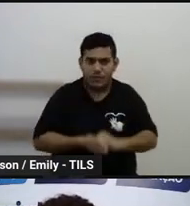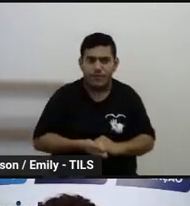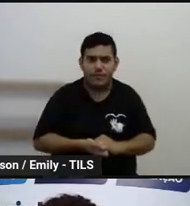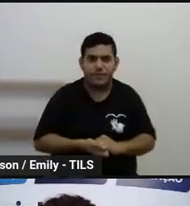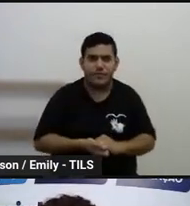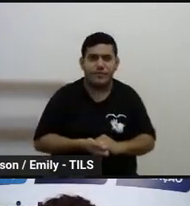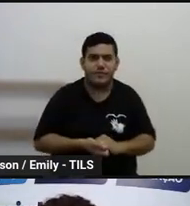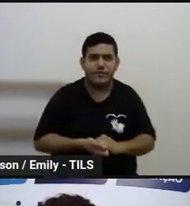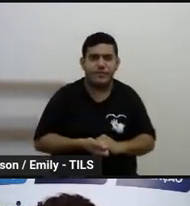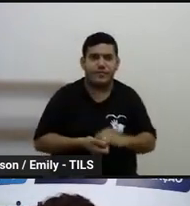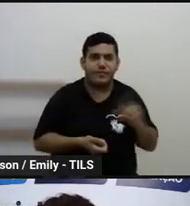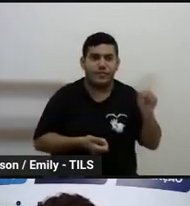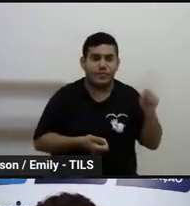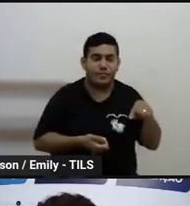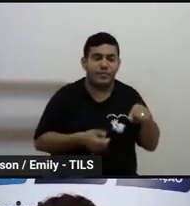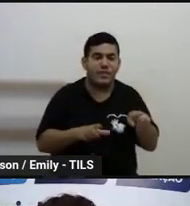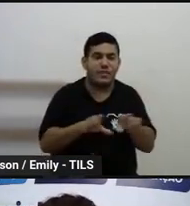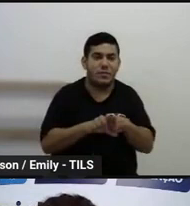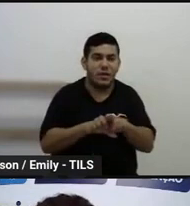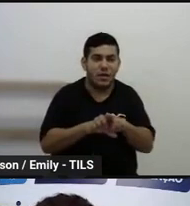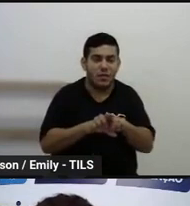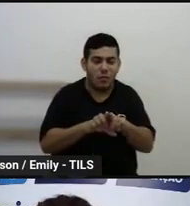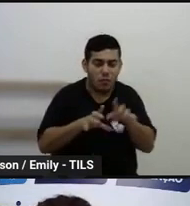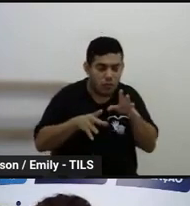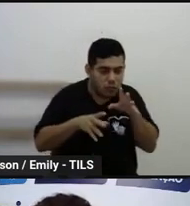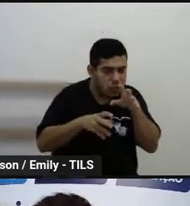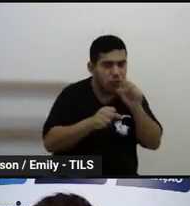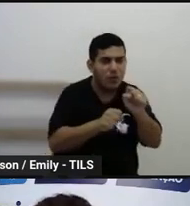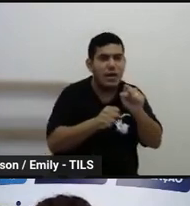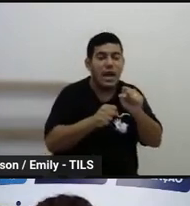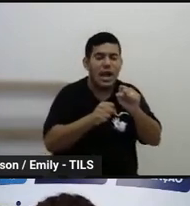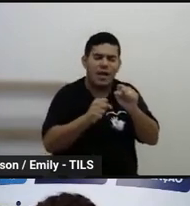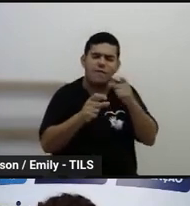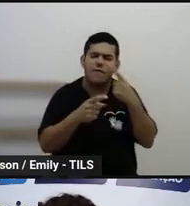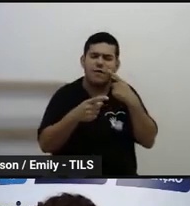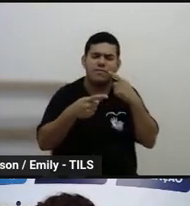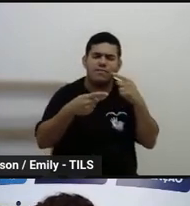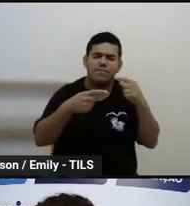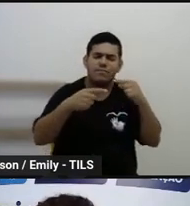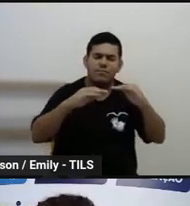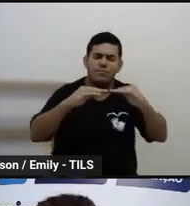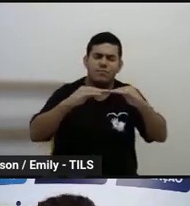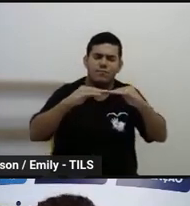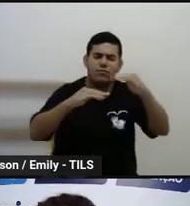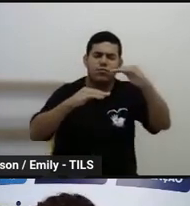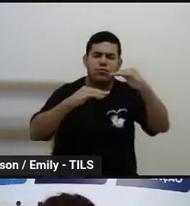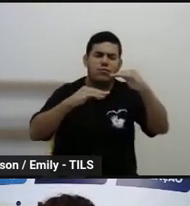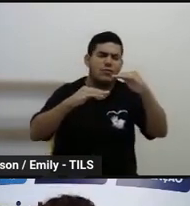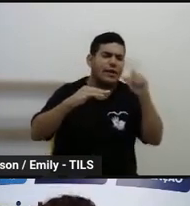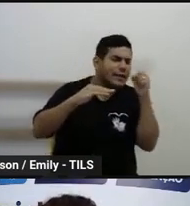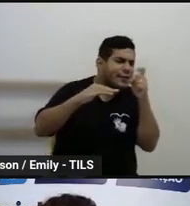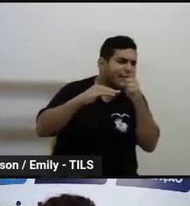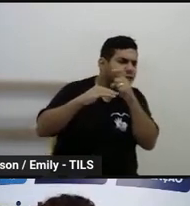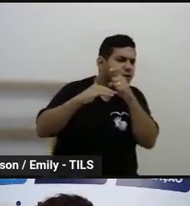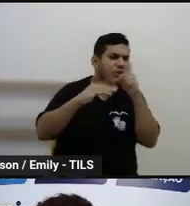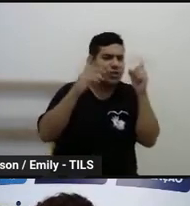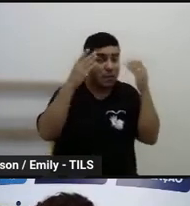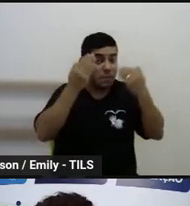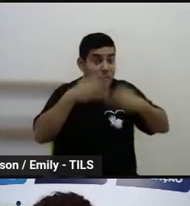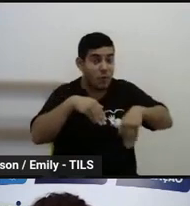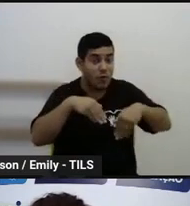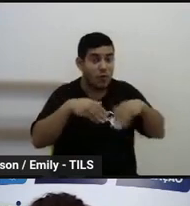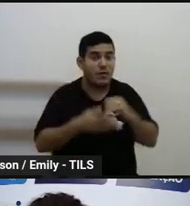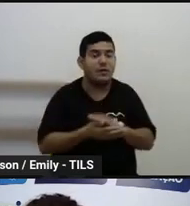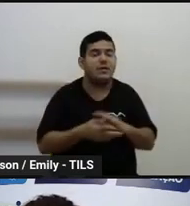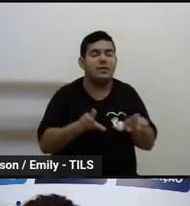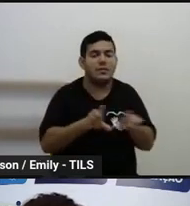O padrão de desempenho, ele incorpora o nível de dificuldade das questões da prova e